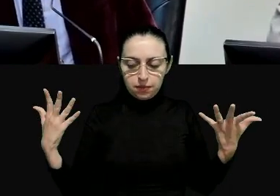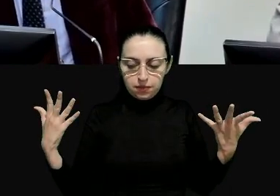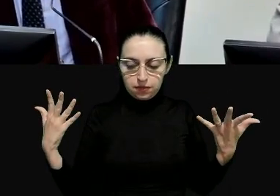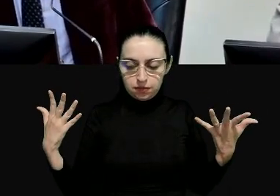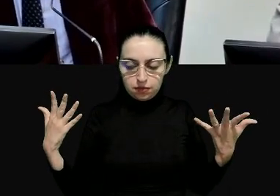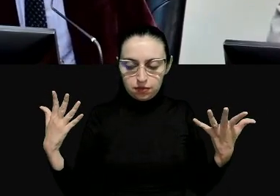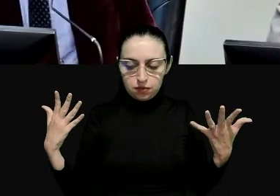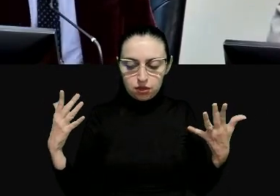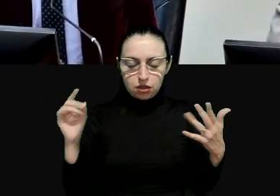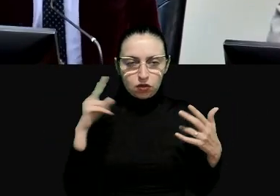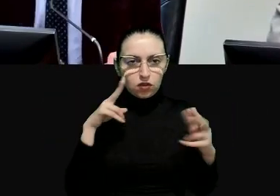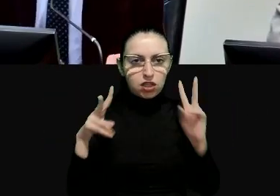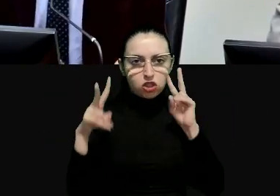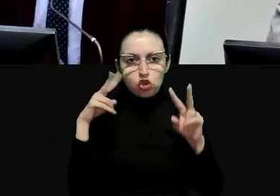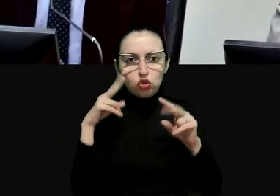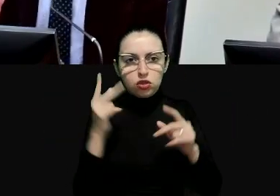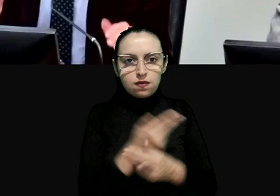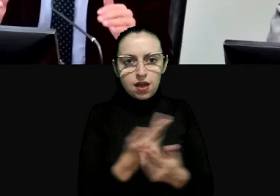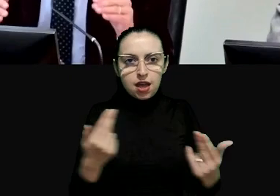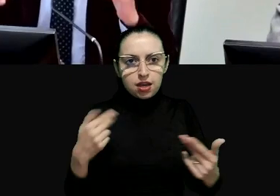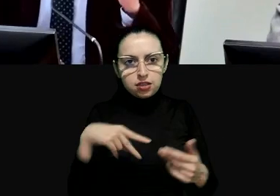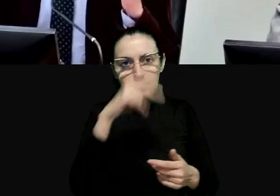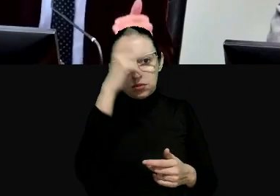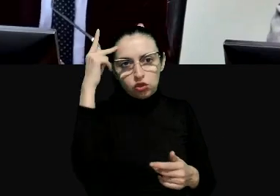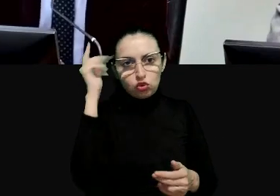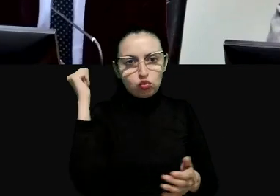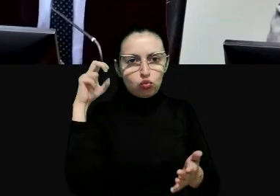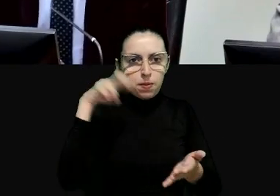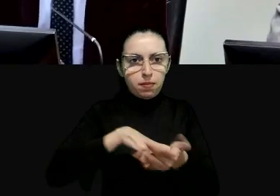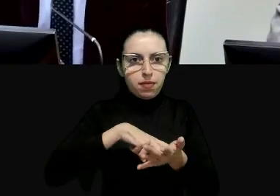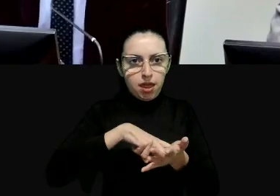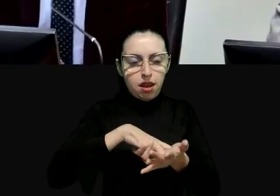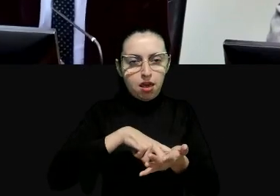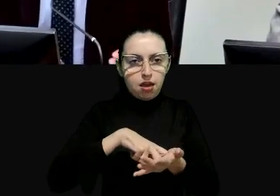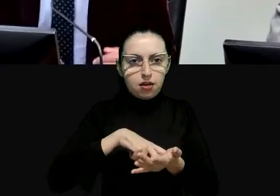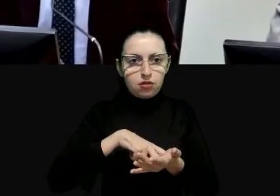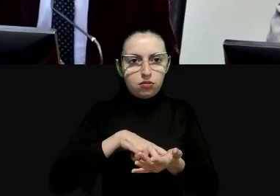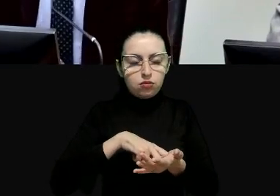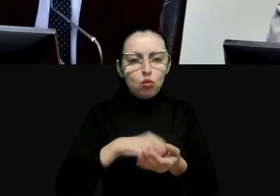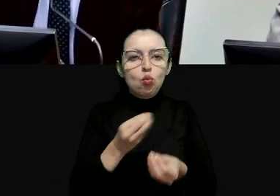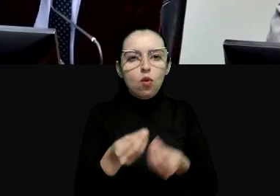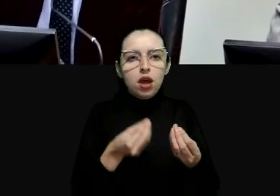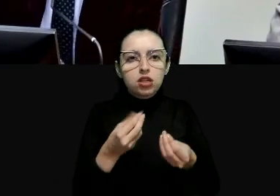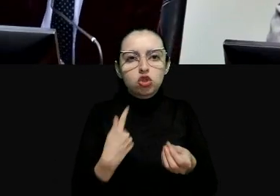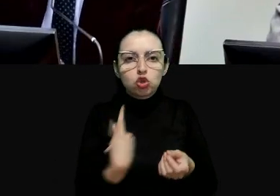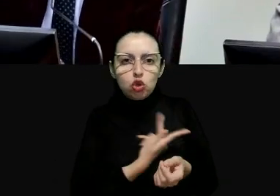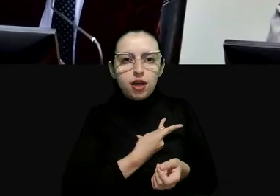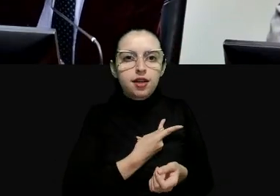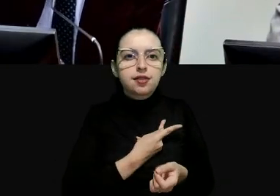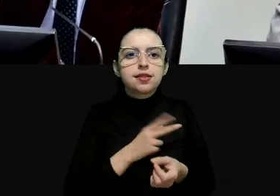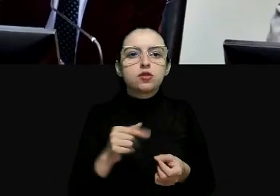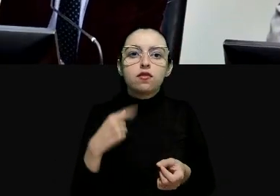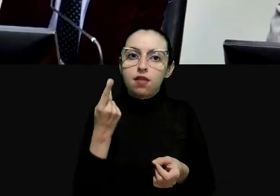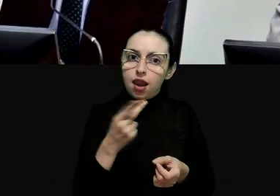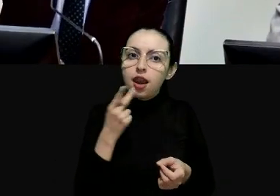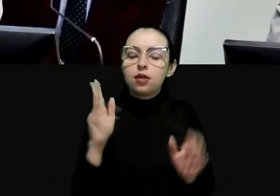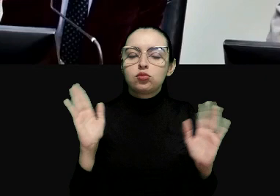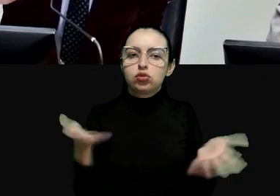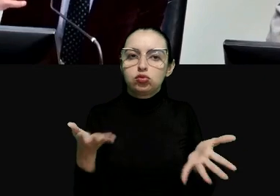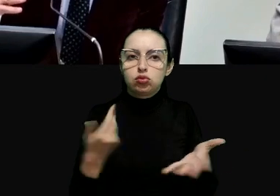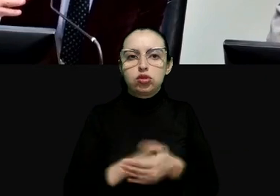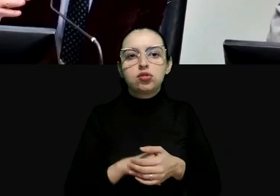dizem nós vamos a dar sentenças com as quais vamos abordar